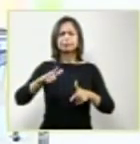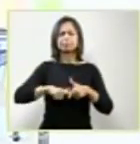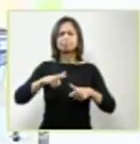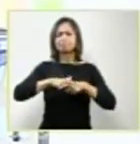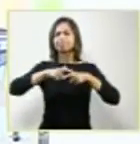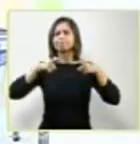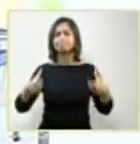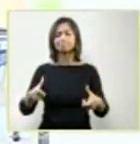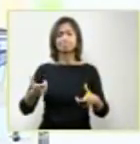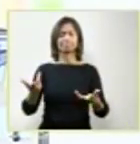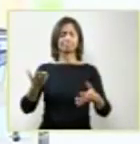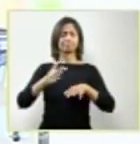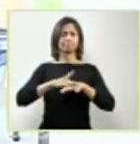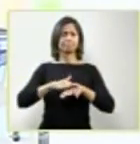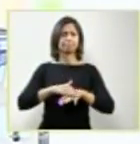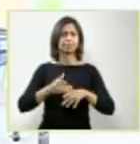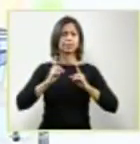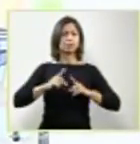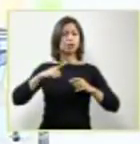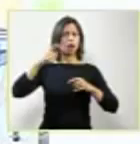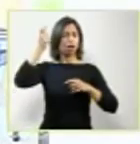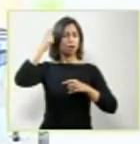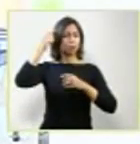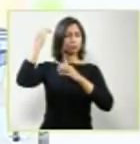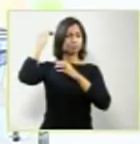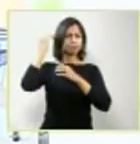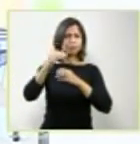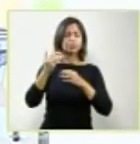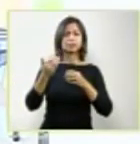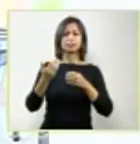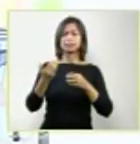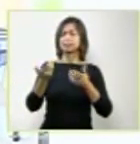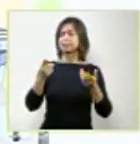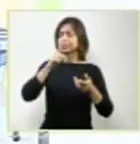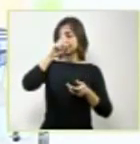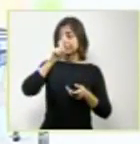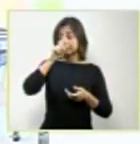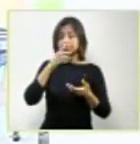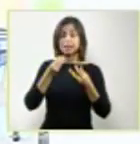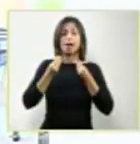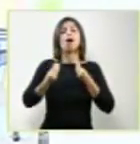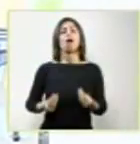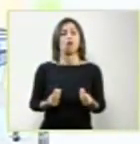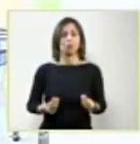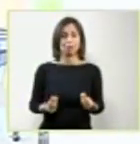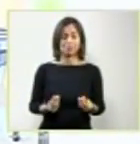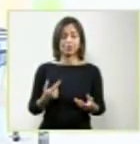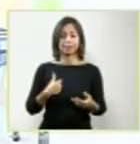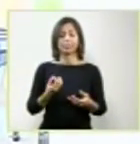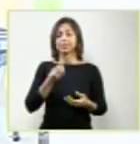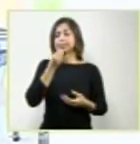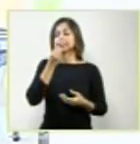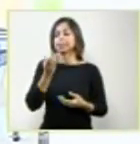nem entrar nesse mérito, porque existem sociedades